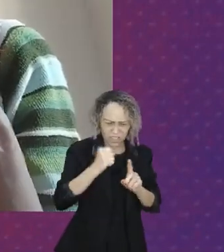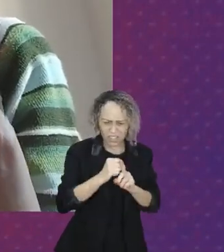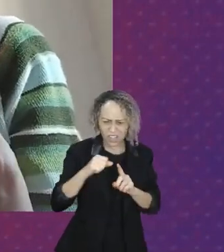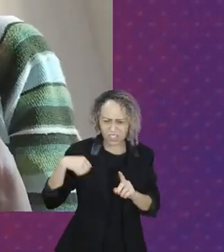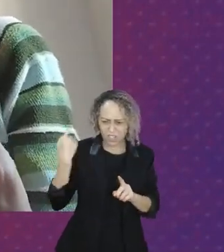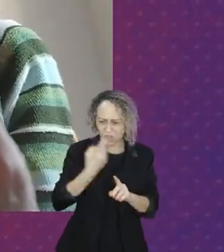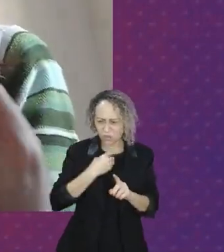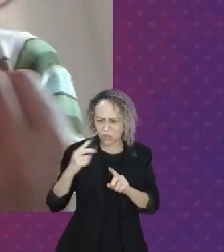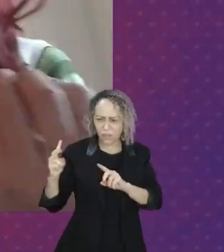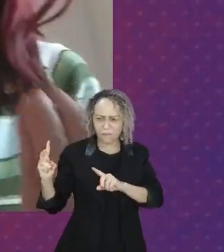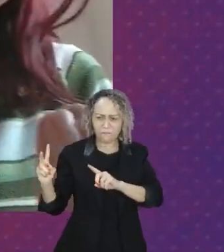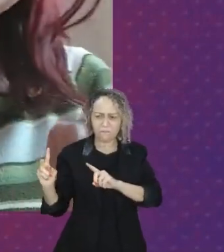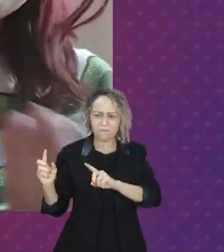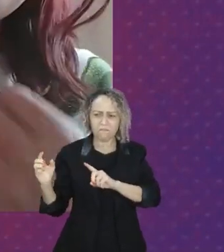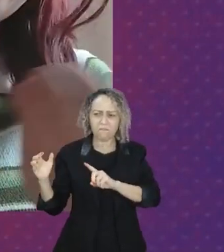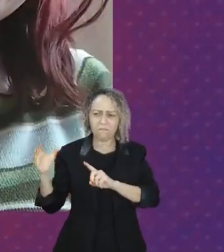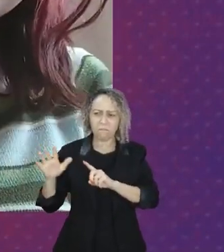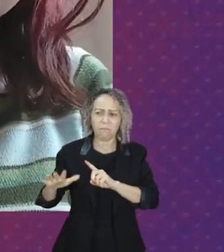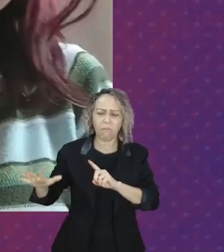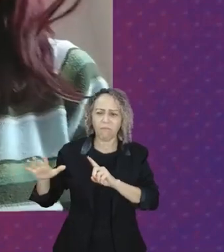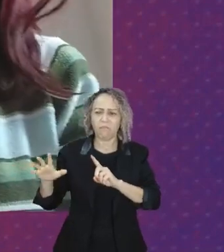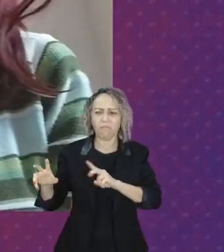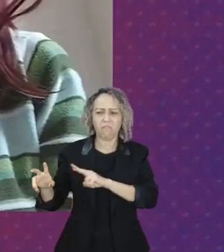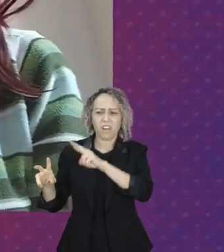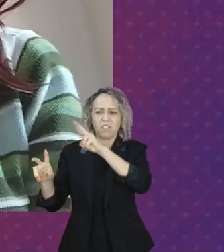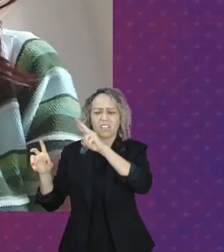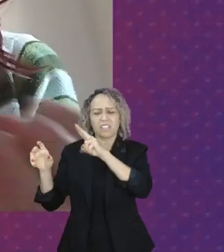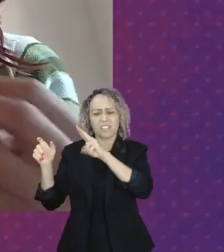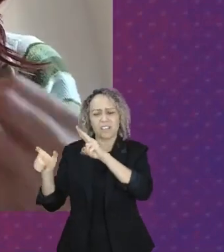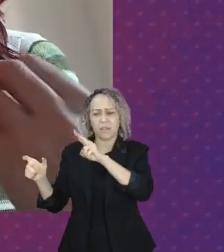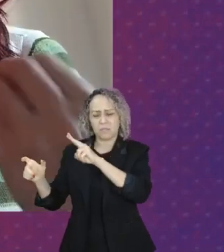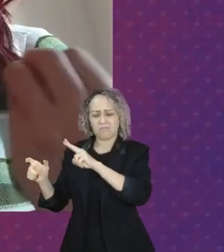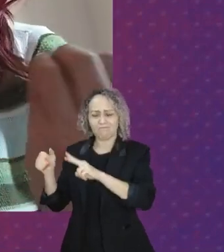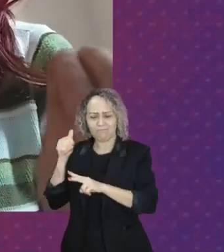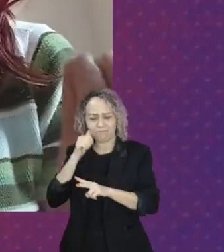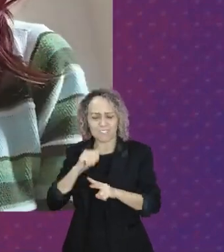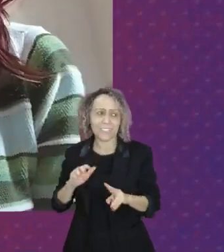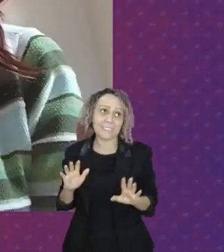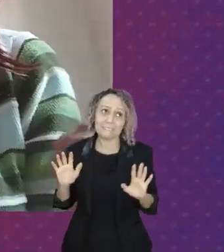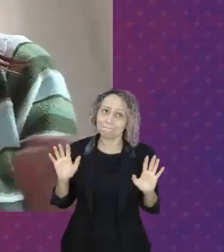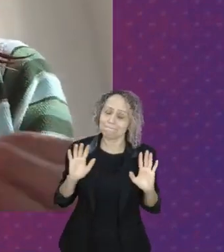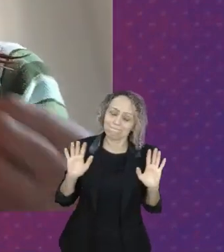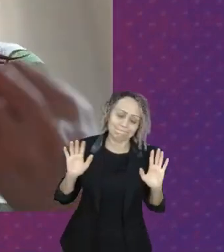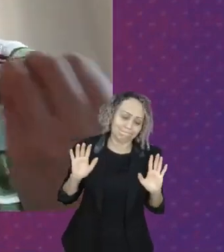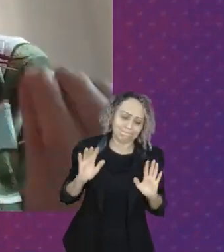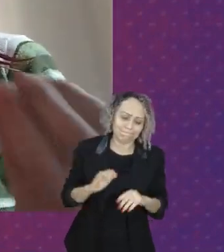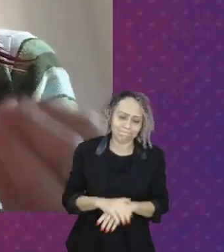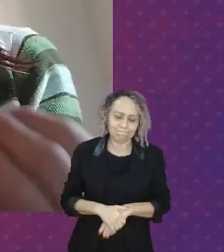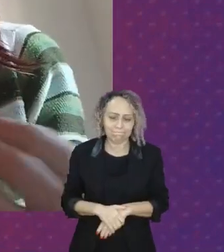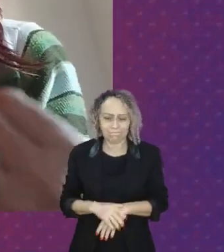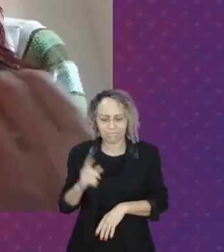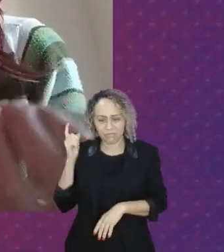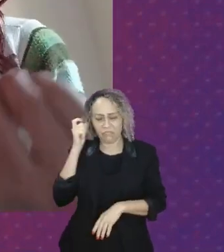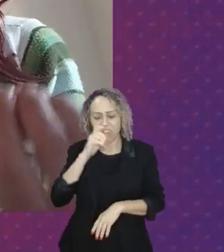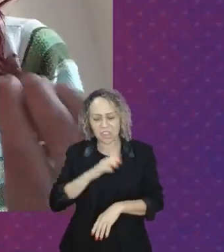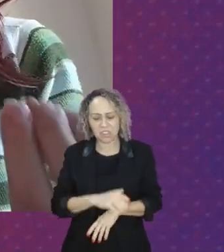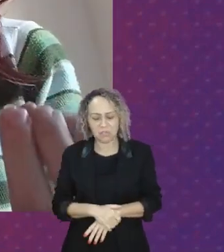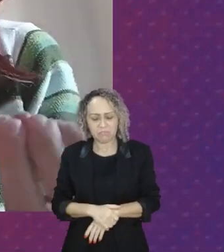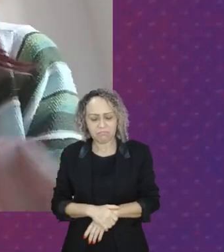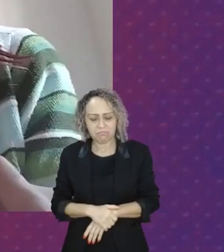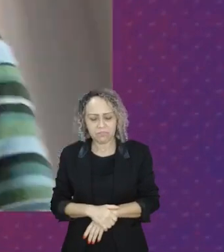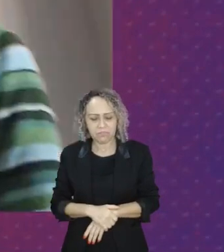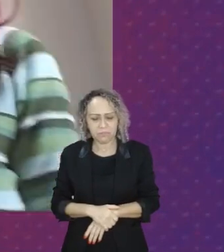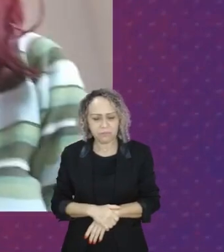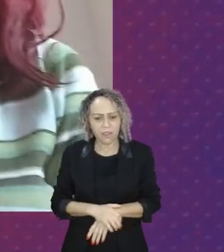construir um elo da mulher com a arte através de políticas públicas que o Estado não alimente